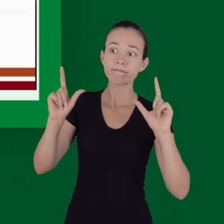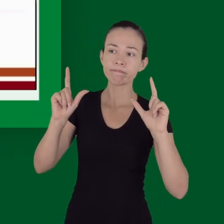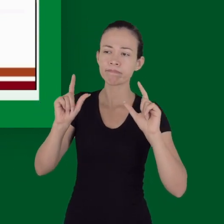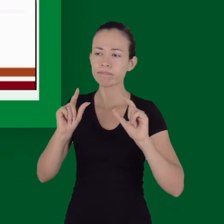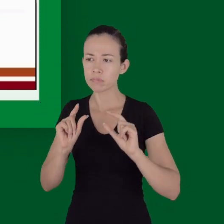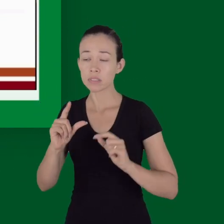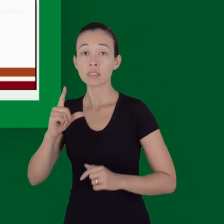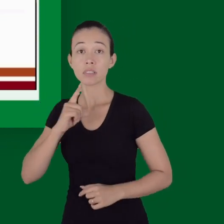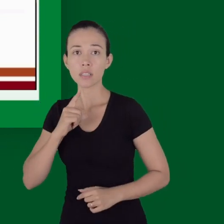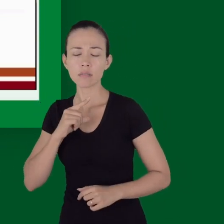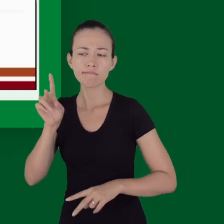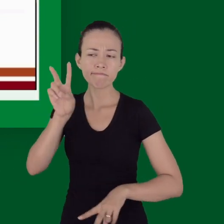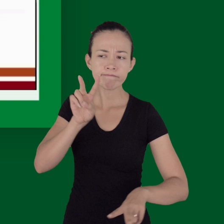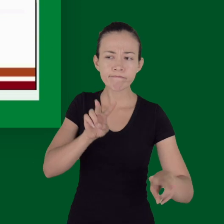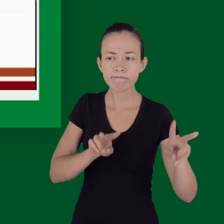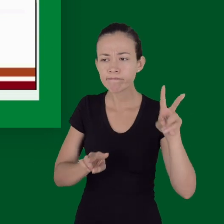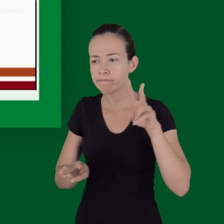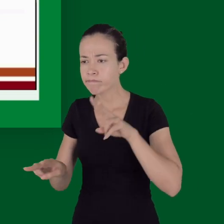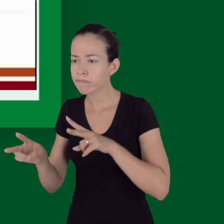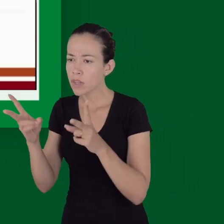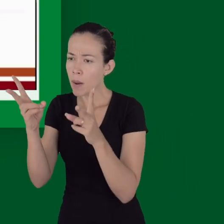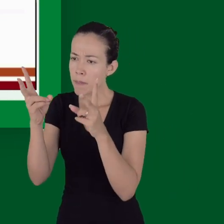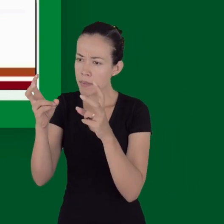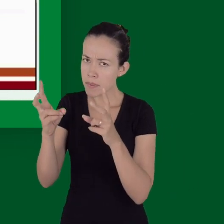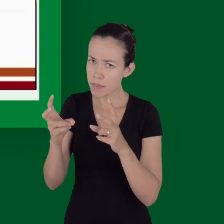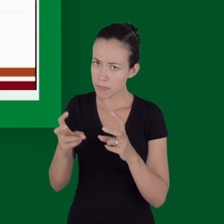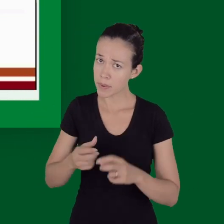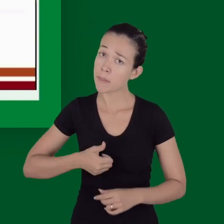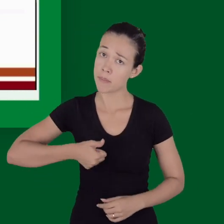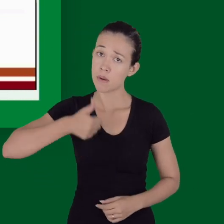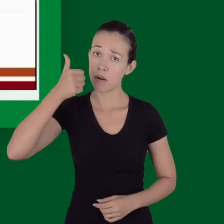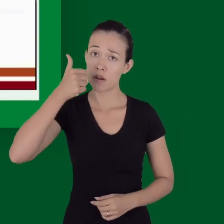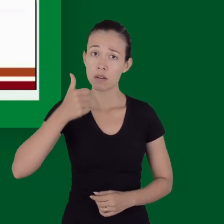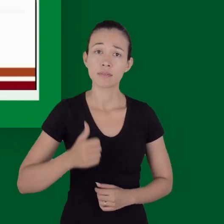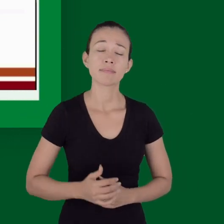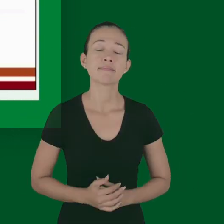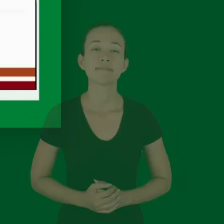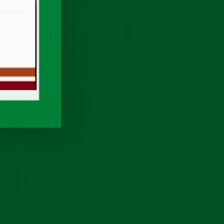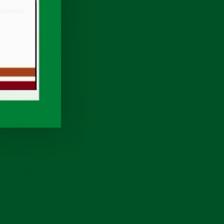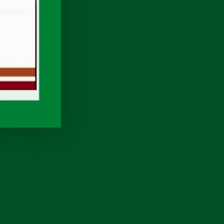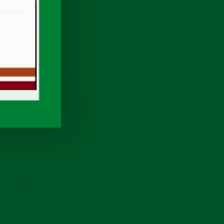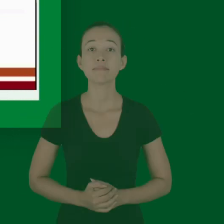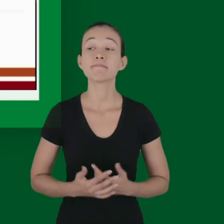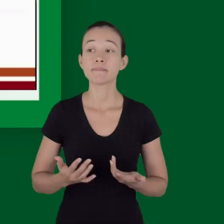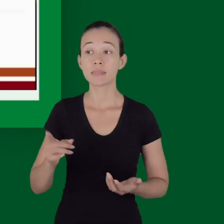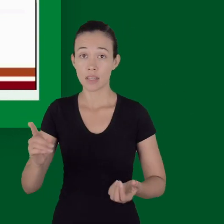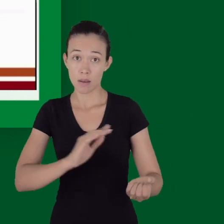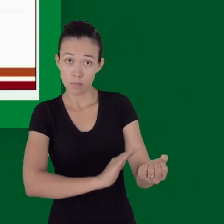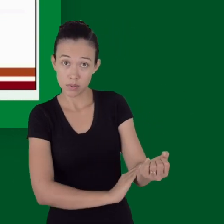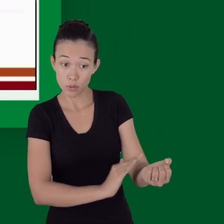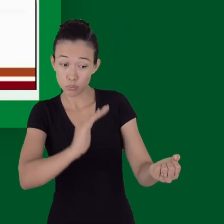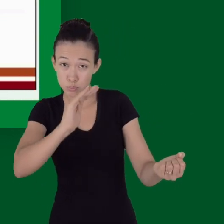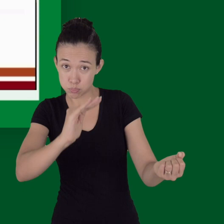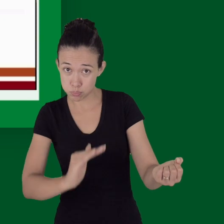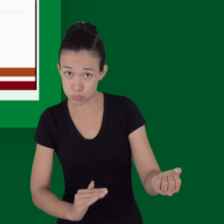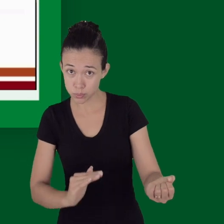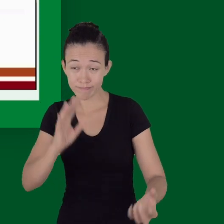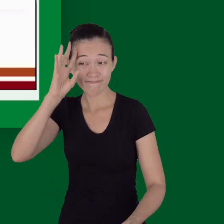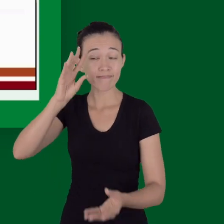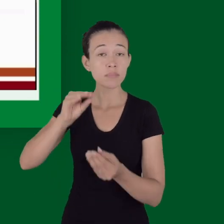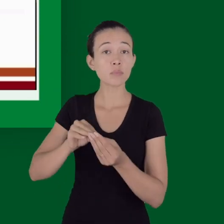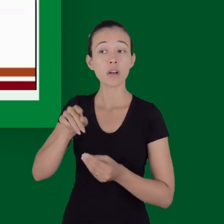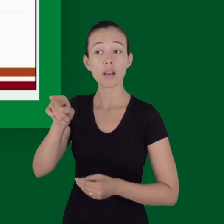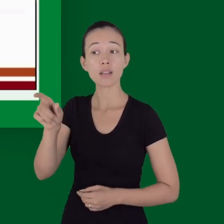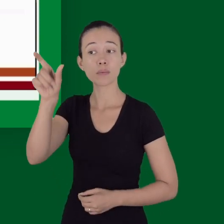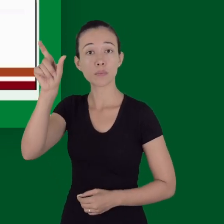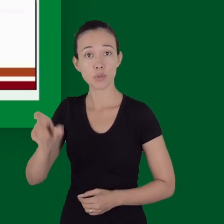para a hipovolemia do que a pressão arterial. Quando a pressão